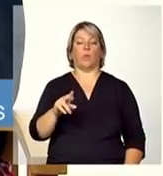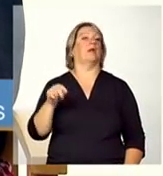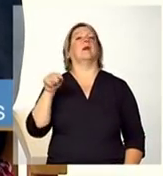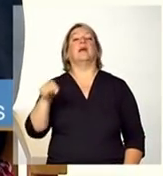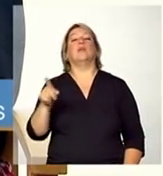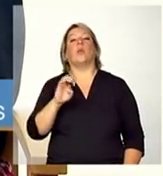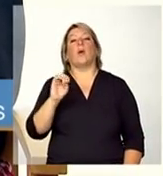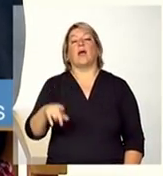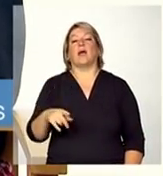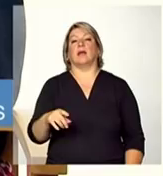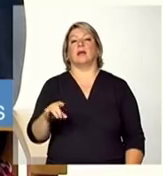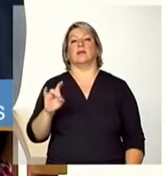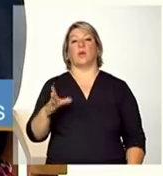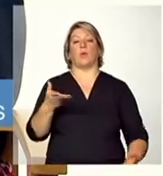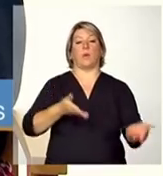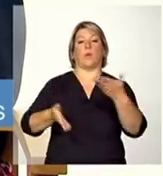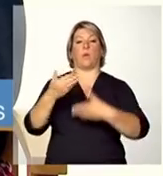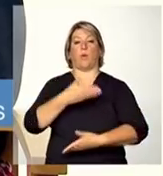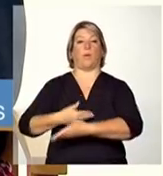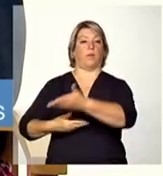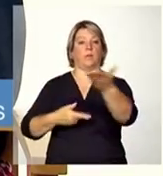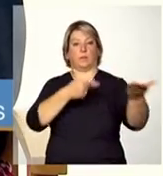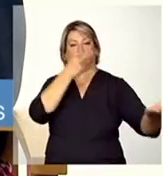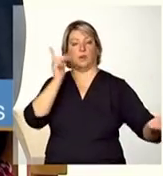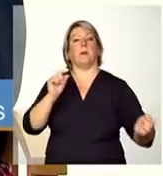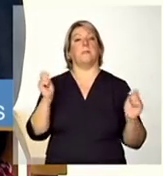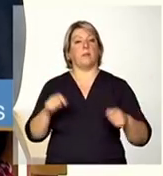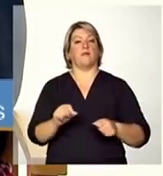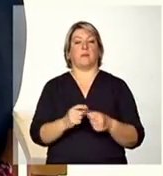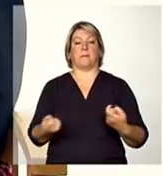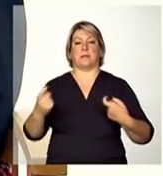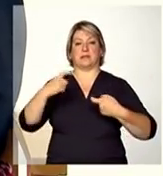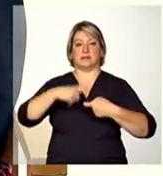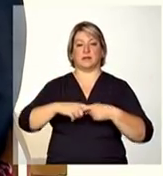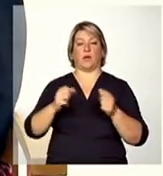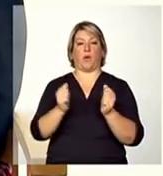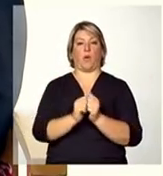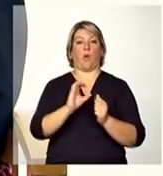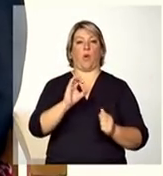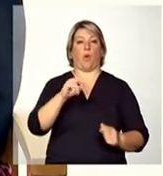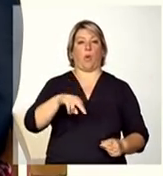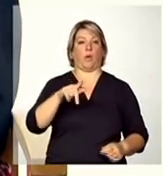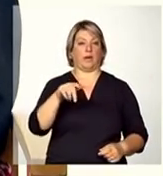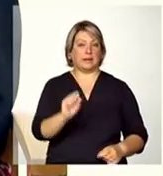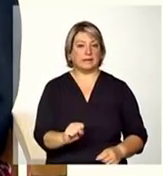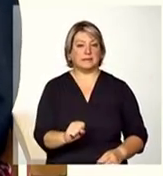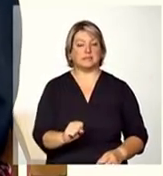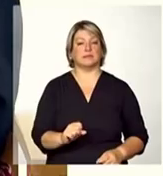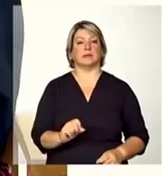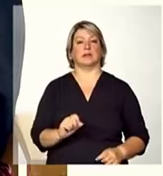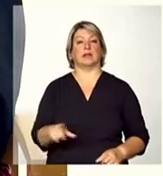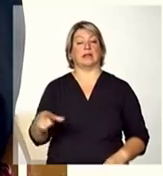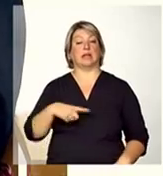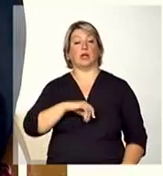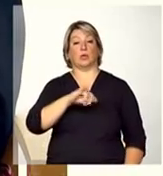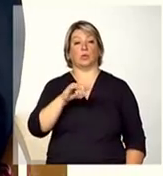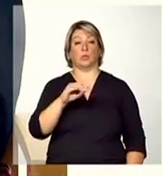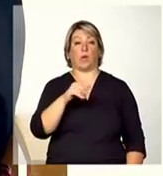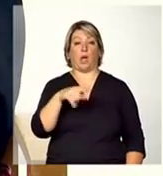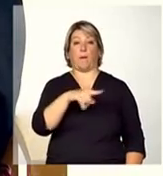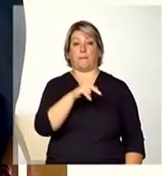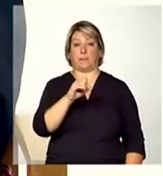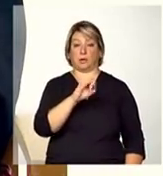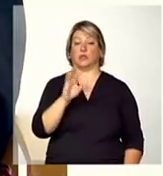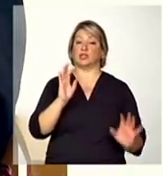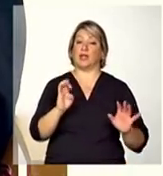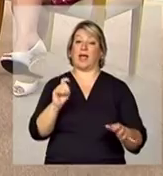exclusivamente público ela pode ser feita em parceria com organizações não governamentais e o caso de João Pessoa já é público